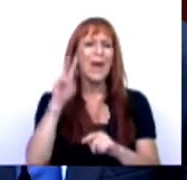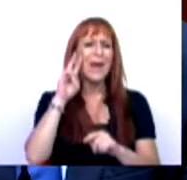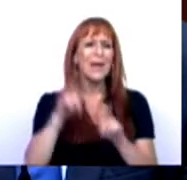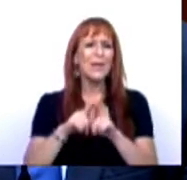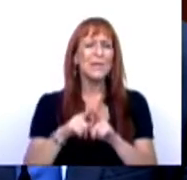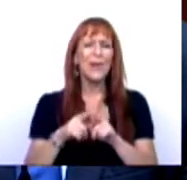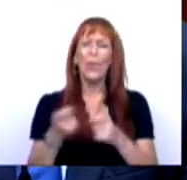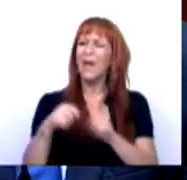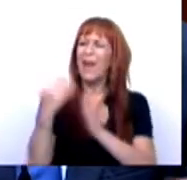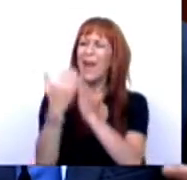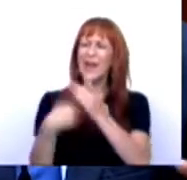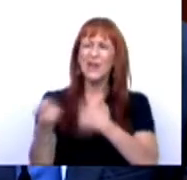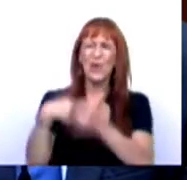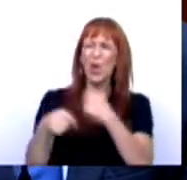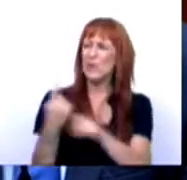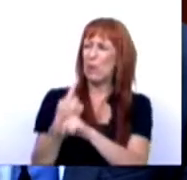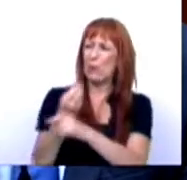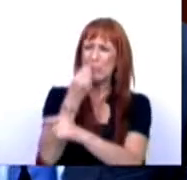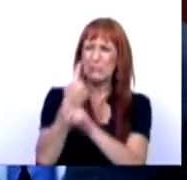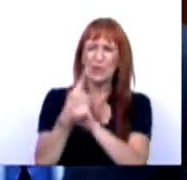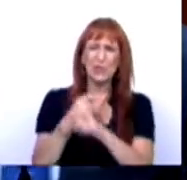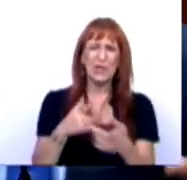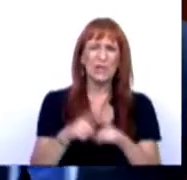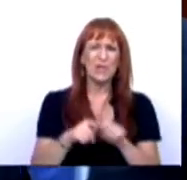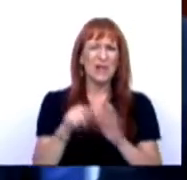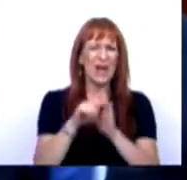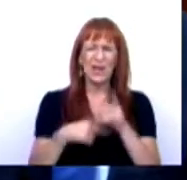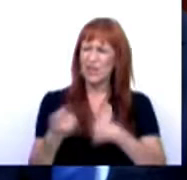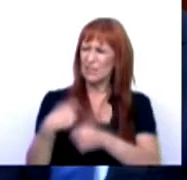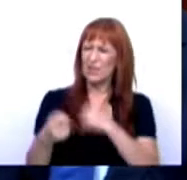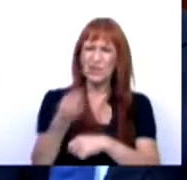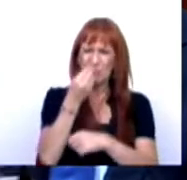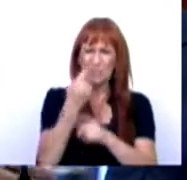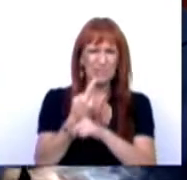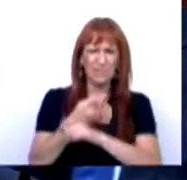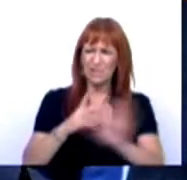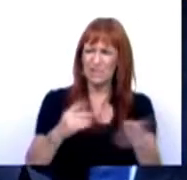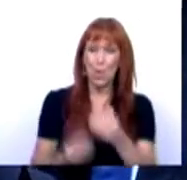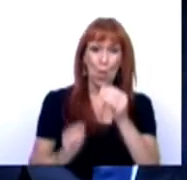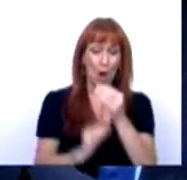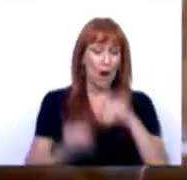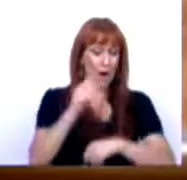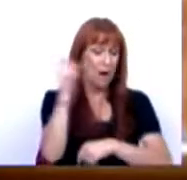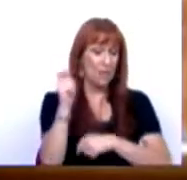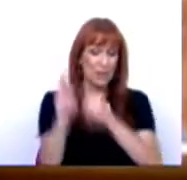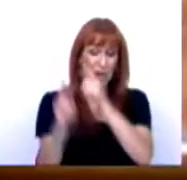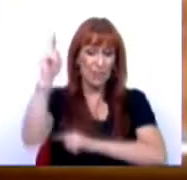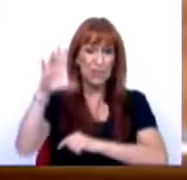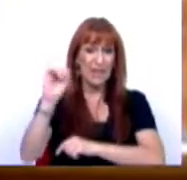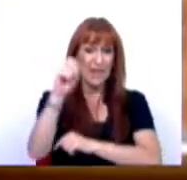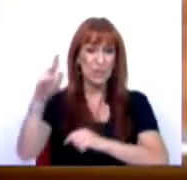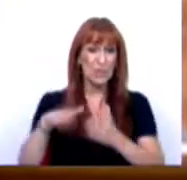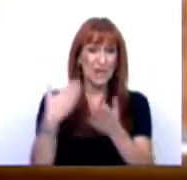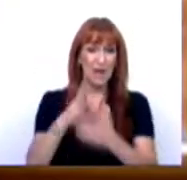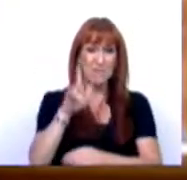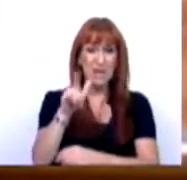merceria. Cresce gratuitas para todos não é uma lista de merceria. Aumentos extraordinários de pensões de 10 euros até